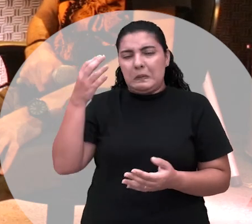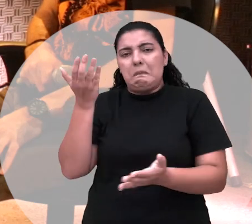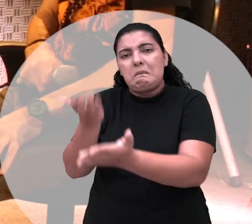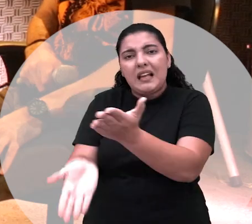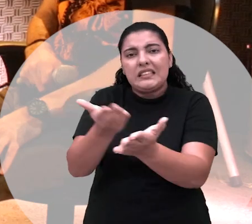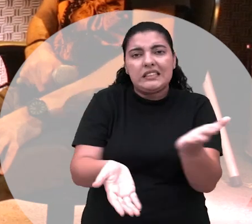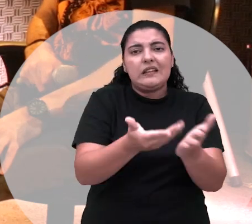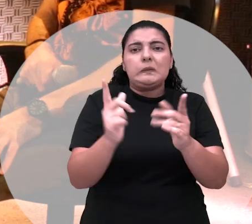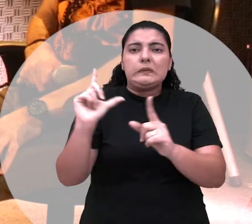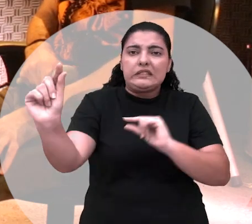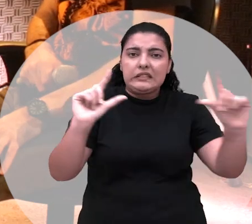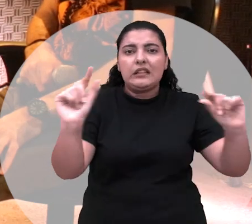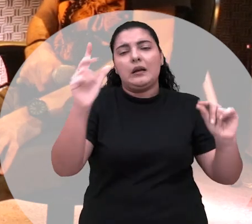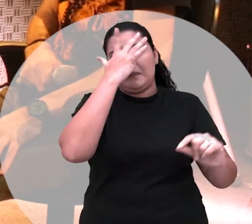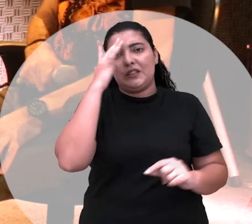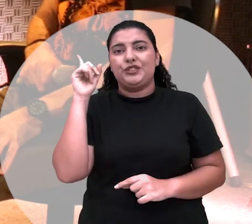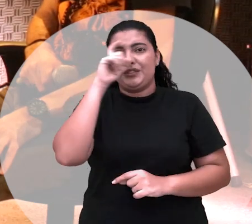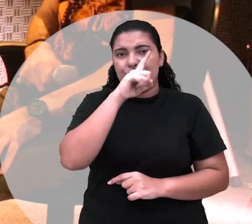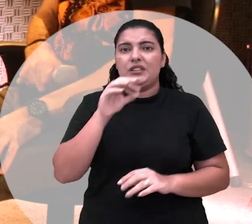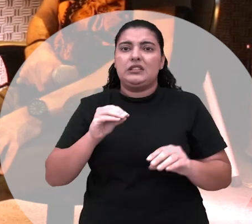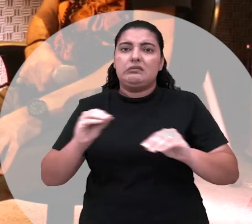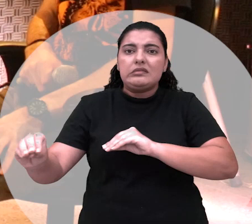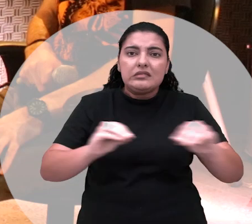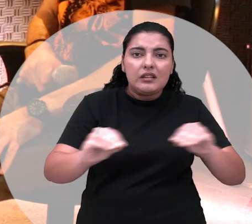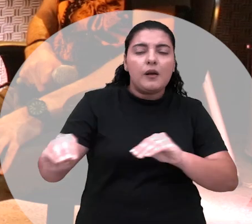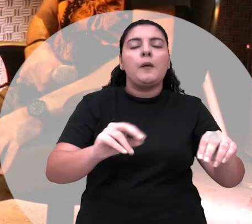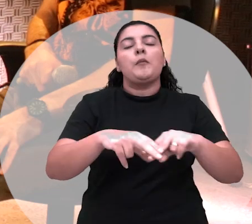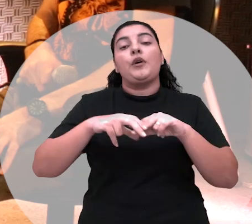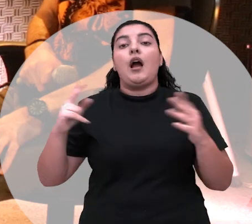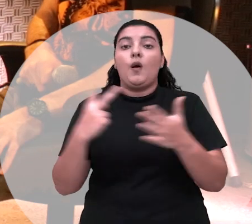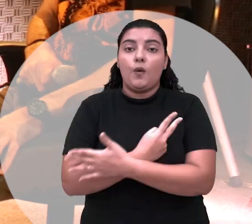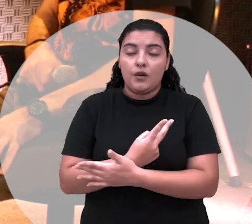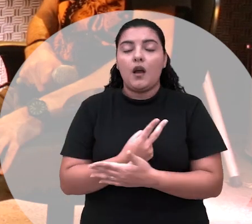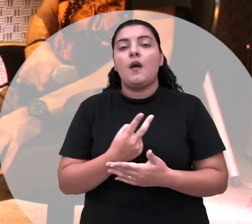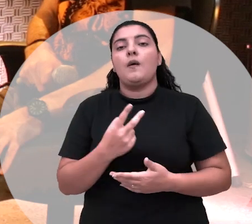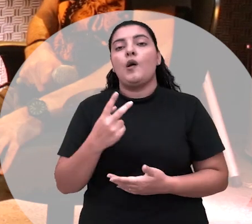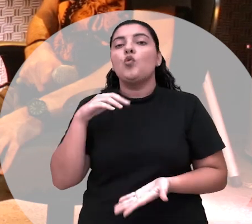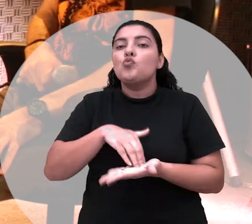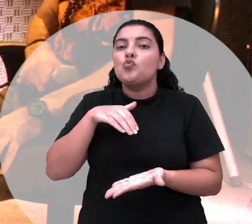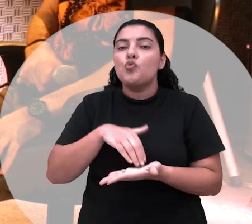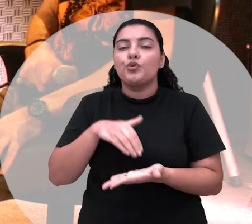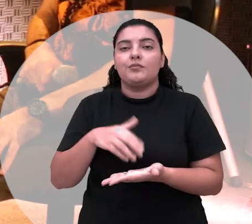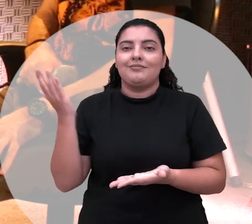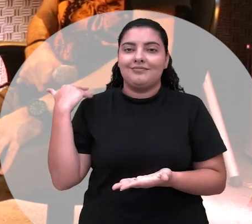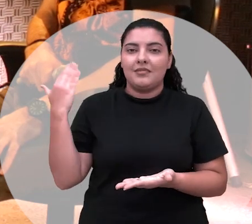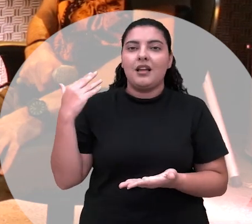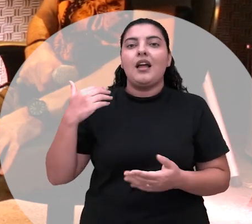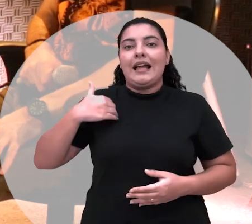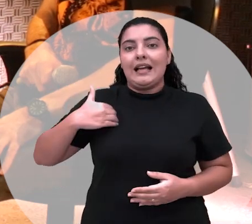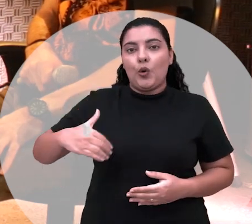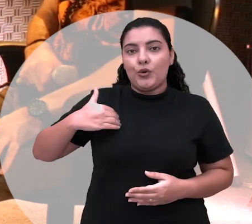dando dificuldade da pessoa se locomover. Aí aconteceu que eu fui morar a última, uma das últimas casas, eu fui morar num conjunto